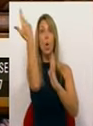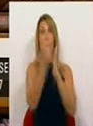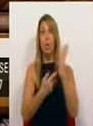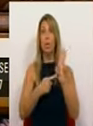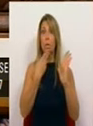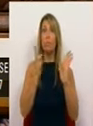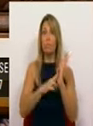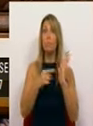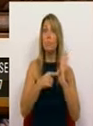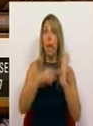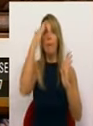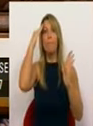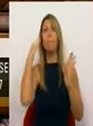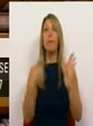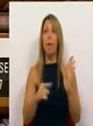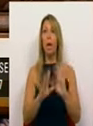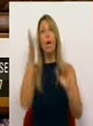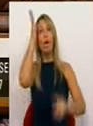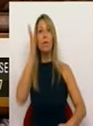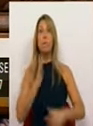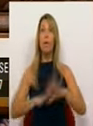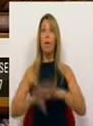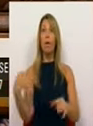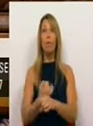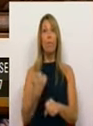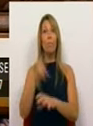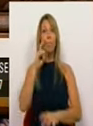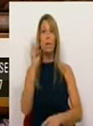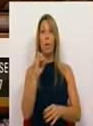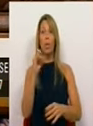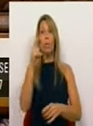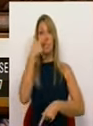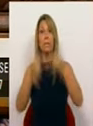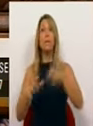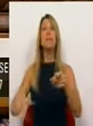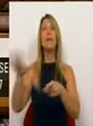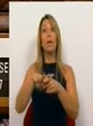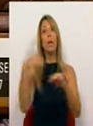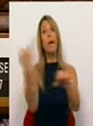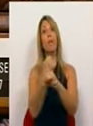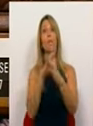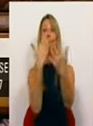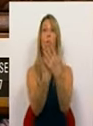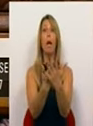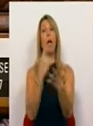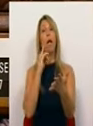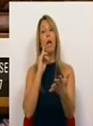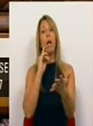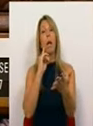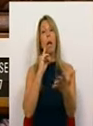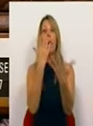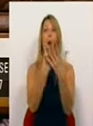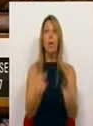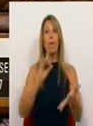que as Forças Armadas colaborem em missões de proteção civil e em tarefas relacionadas com a satisfação de necessidades básicas e a